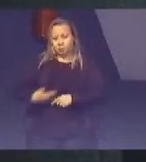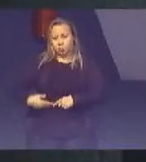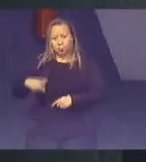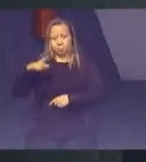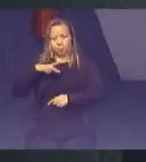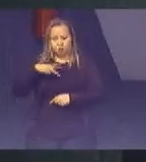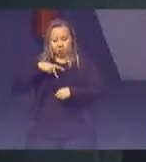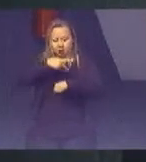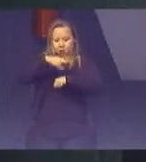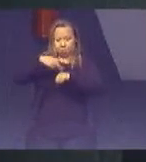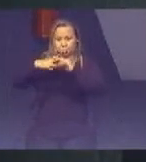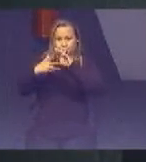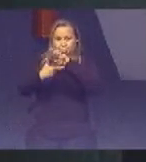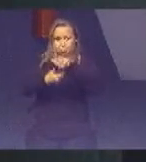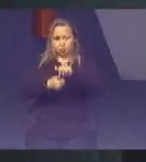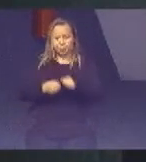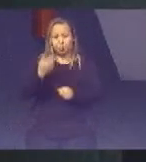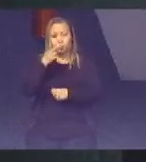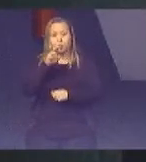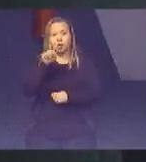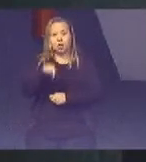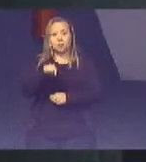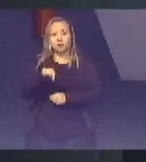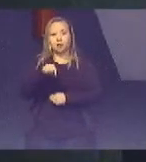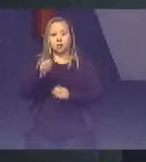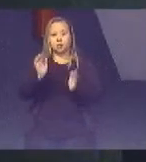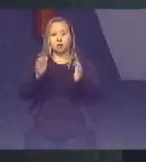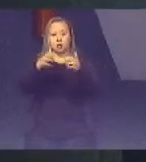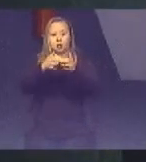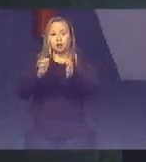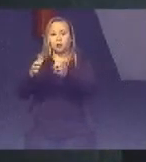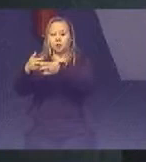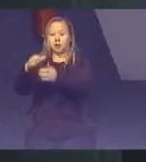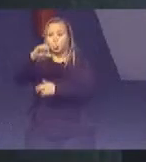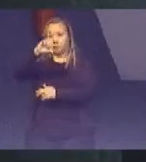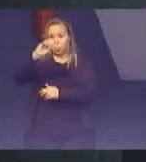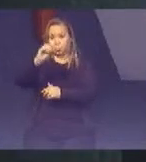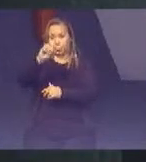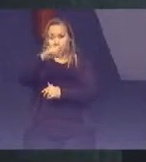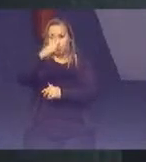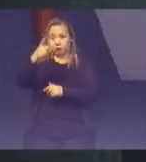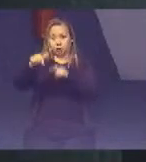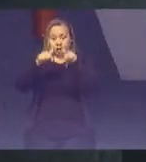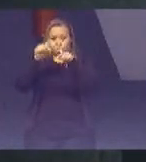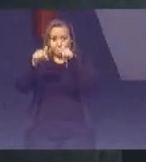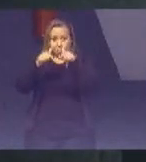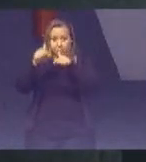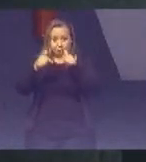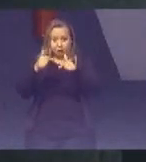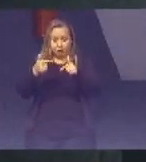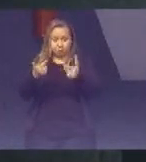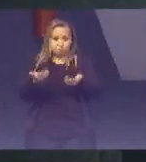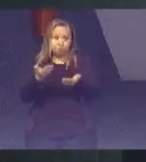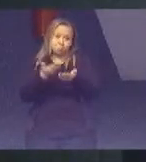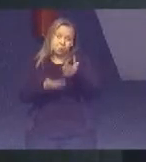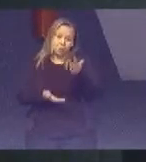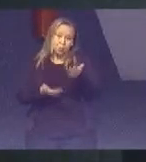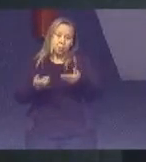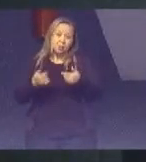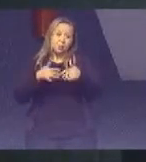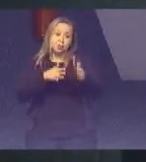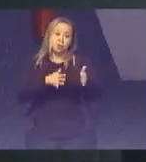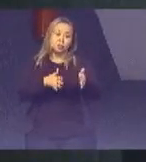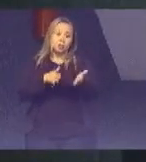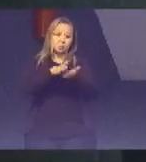O resultado Desse comitê Desses 90 dias De trabalho Permitiu A indexação De mais de